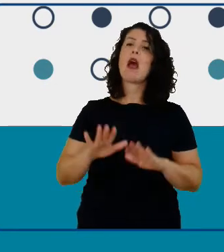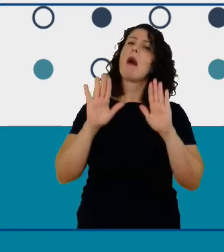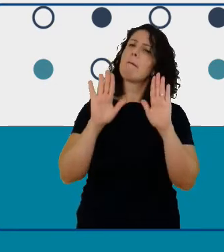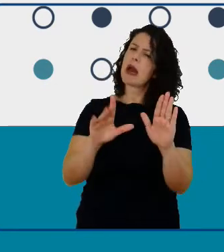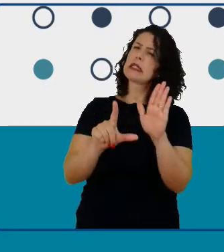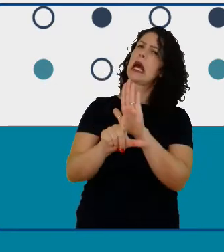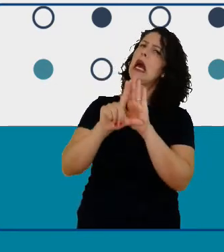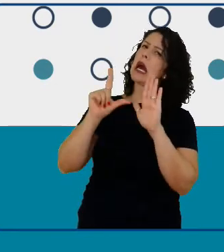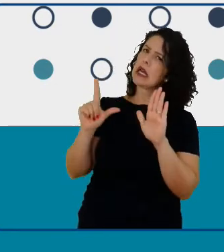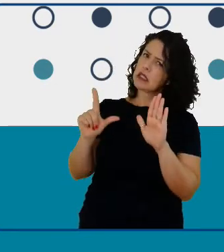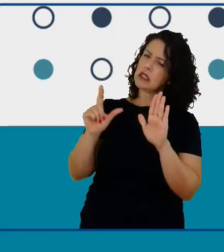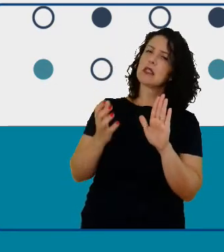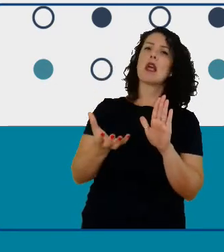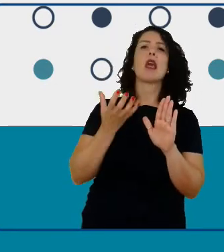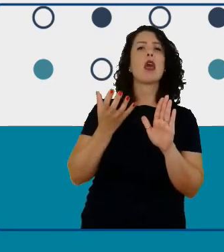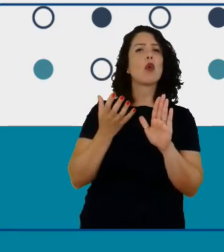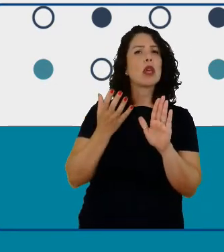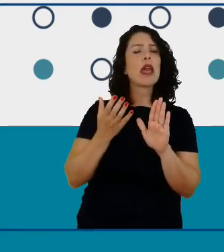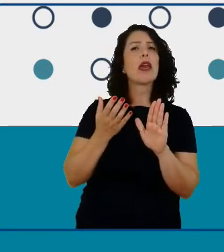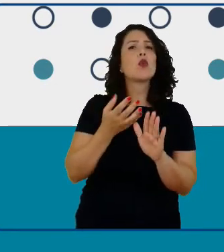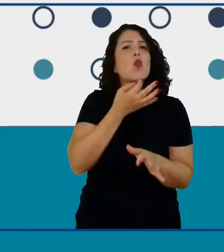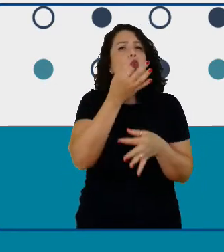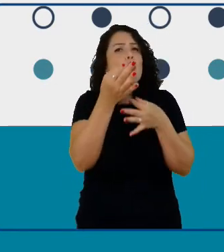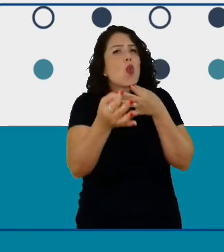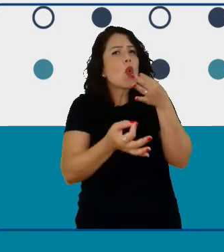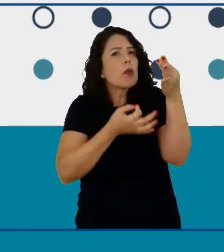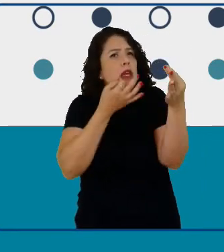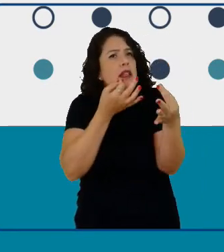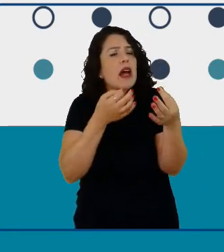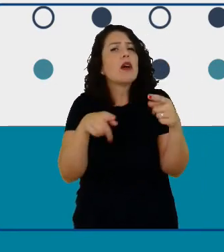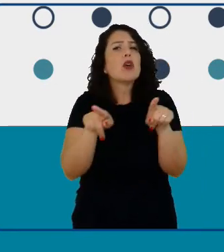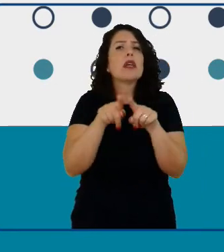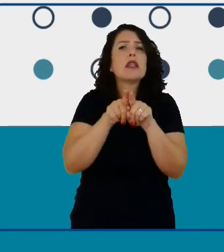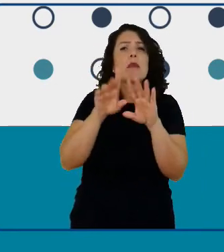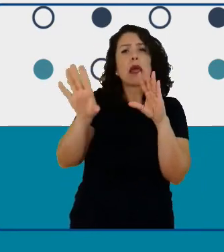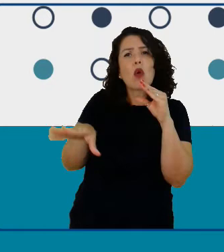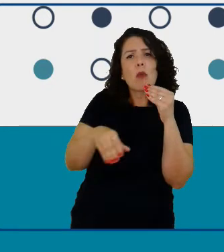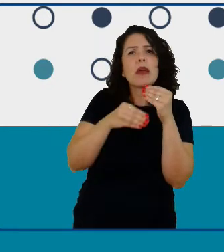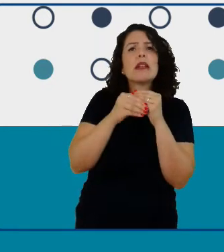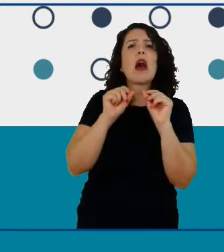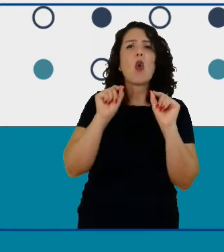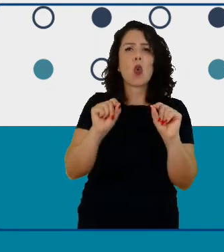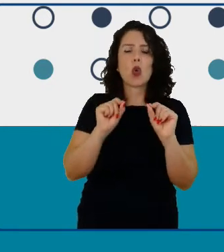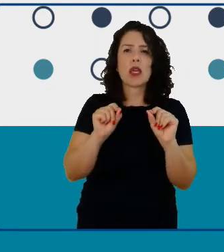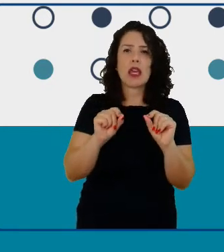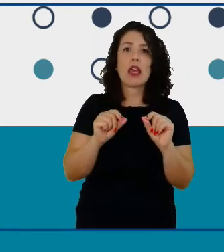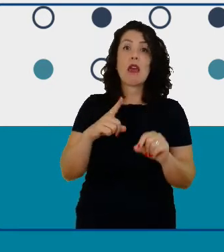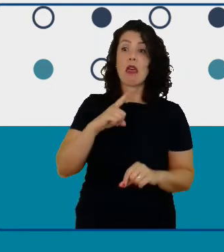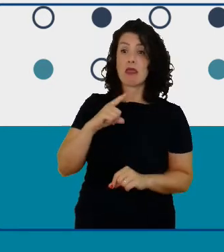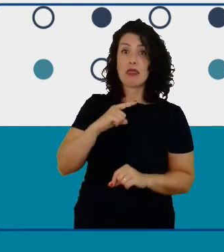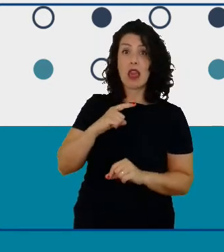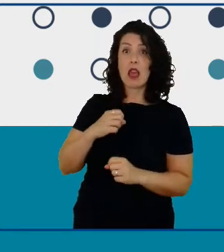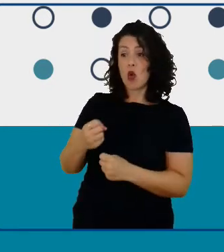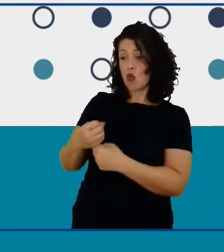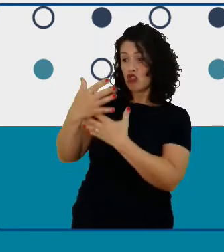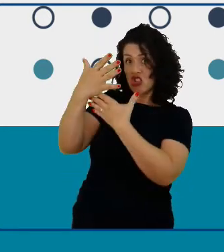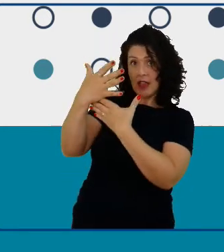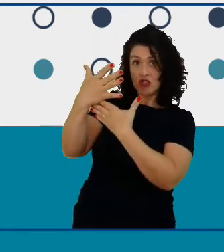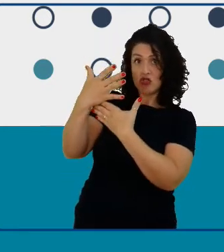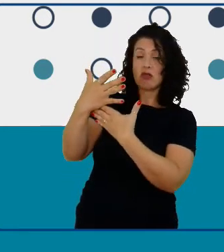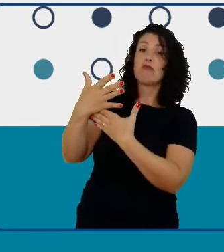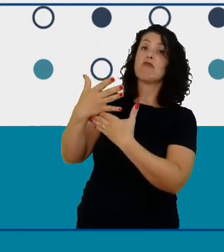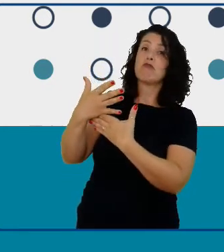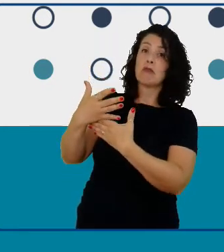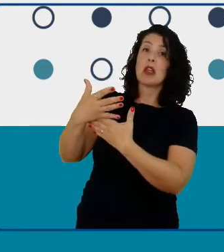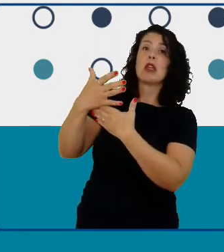fazer aqui comentário e menção a alguns participantes no chat que já mencionam o início do